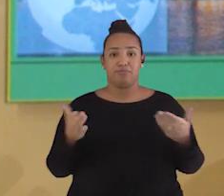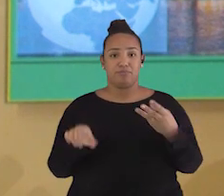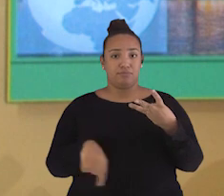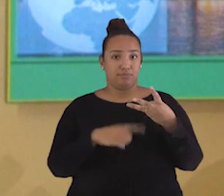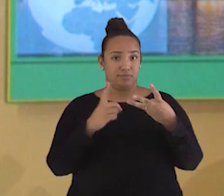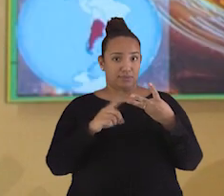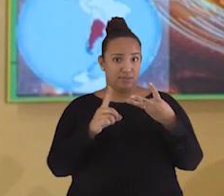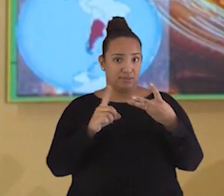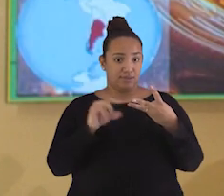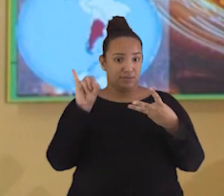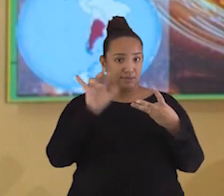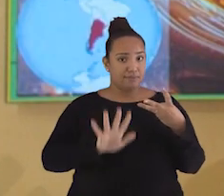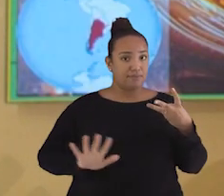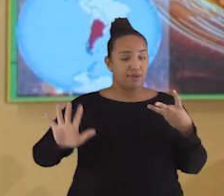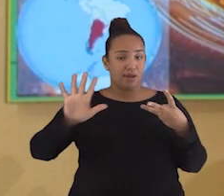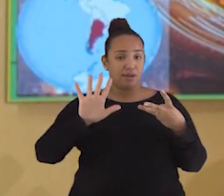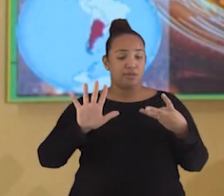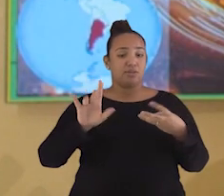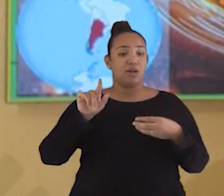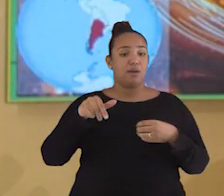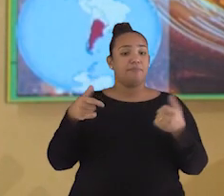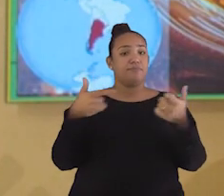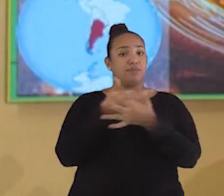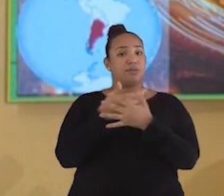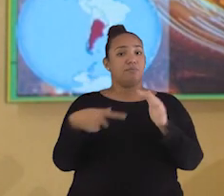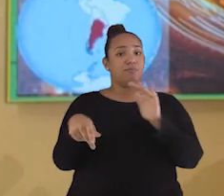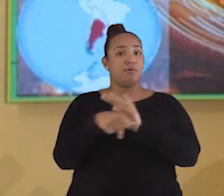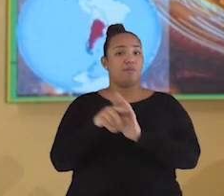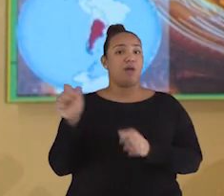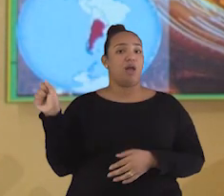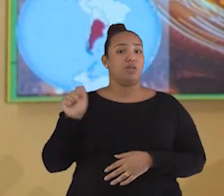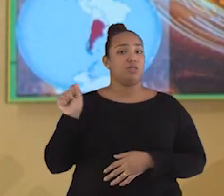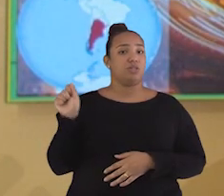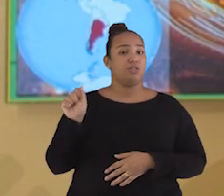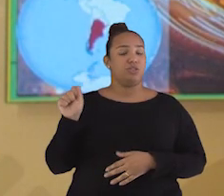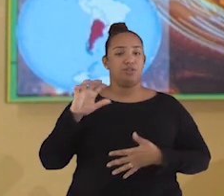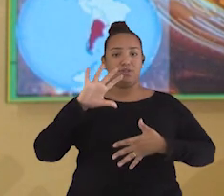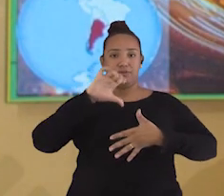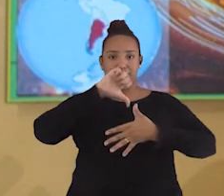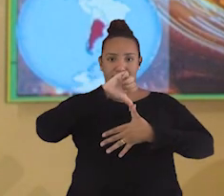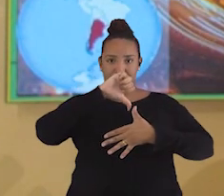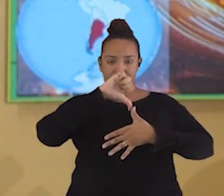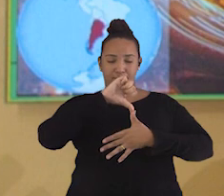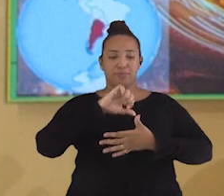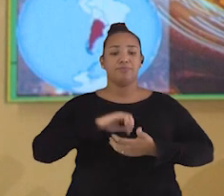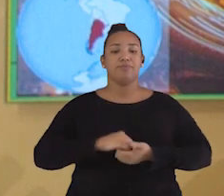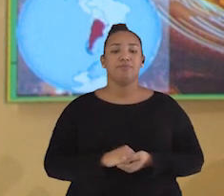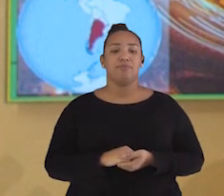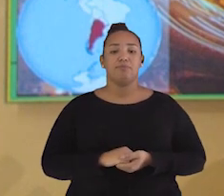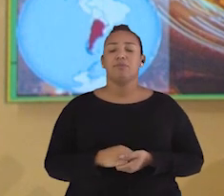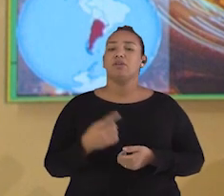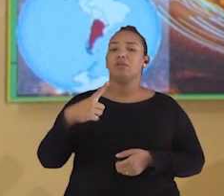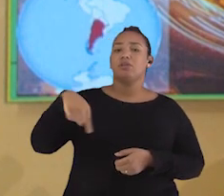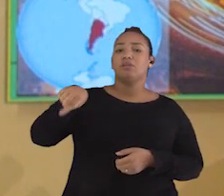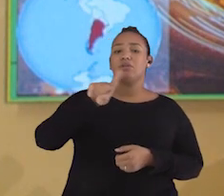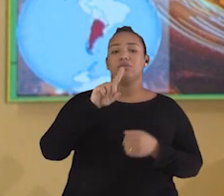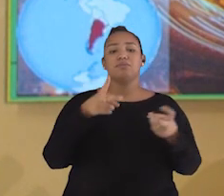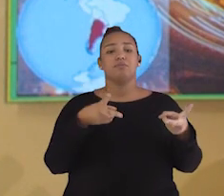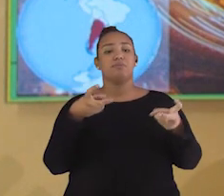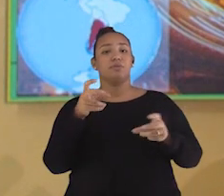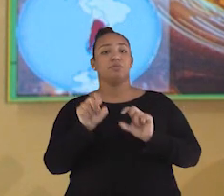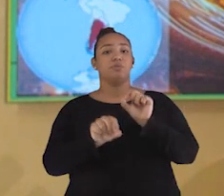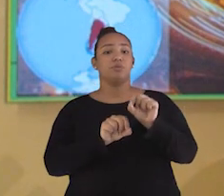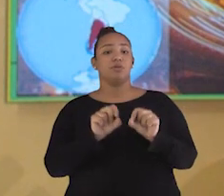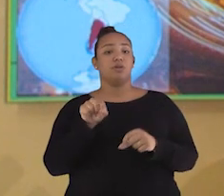última paisagem que vamos analisar é uma cidade na Argentina, na América do Sul, e pode ser percebido